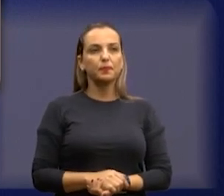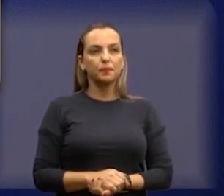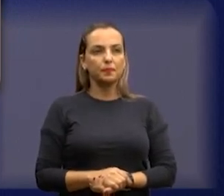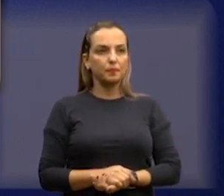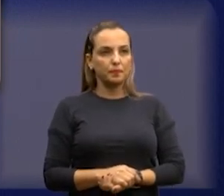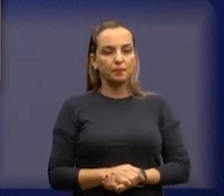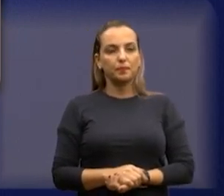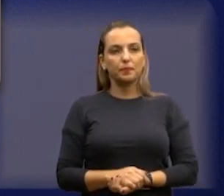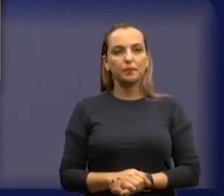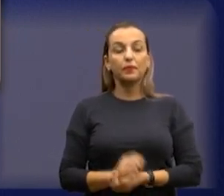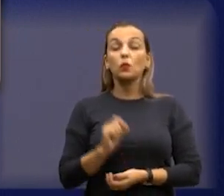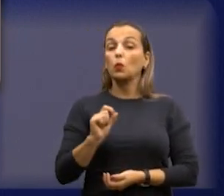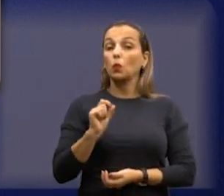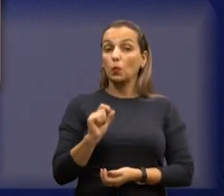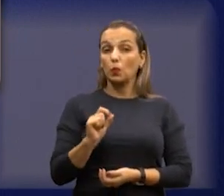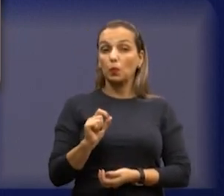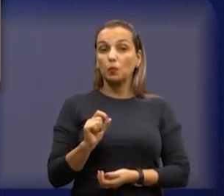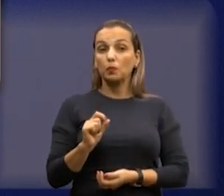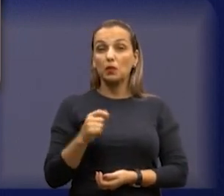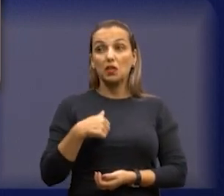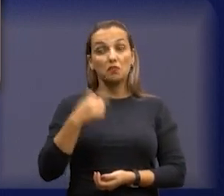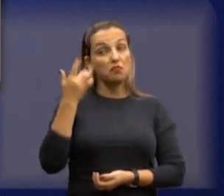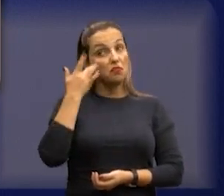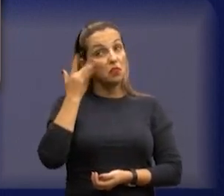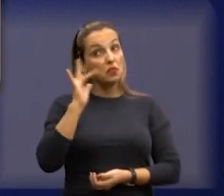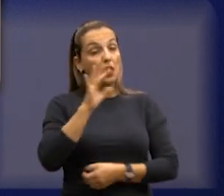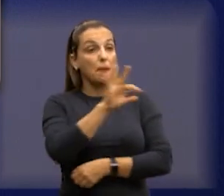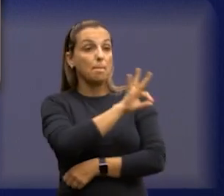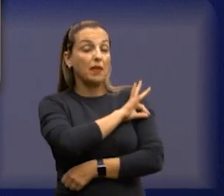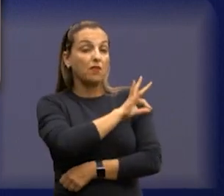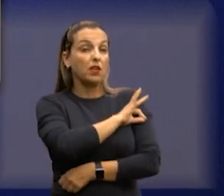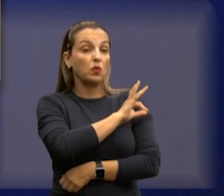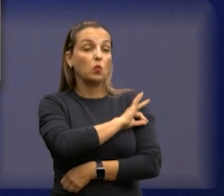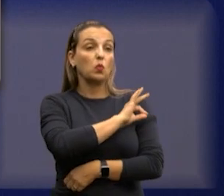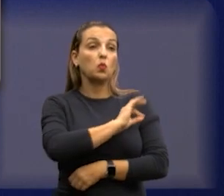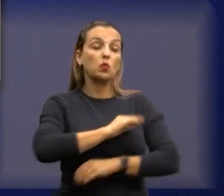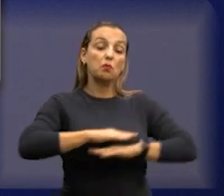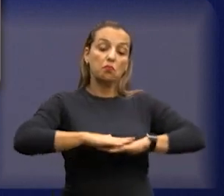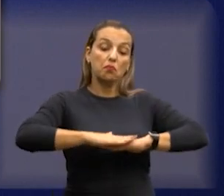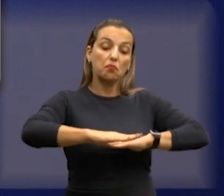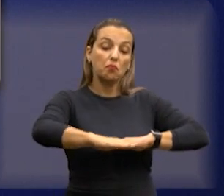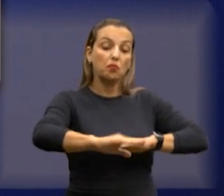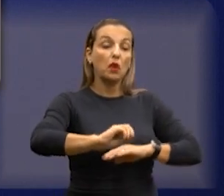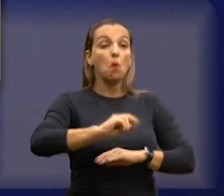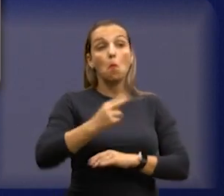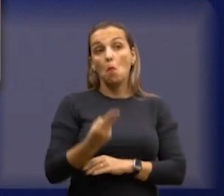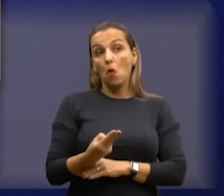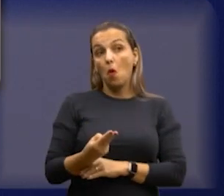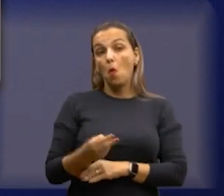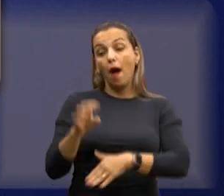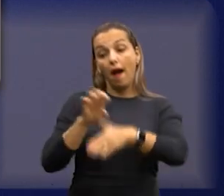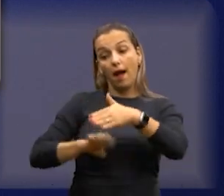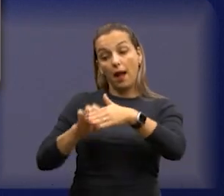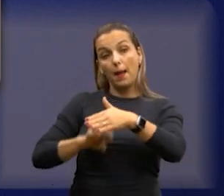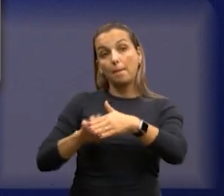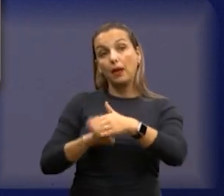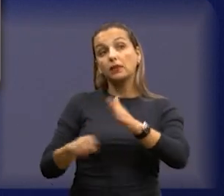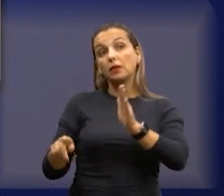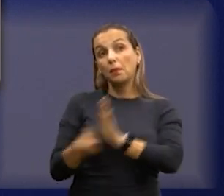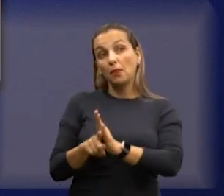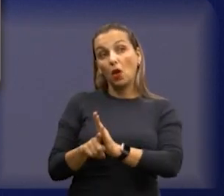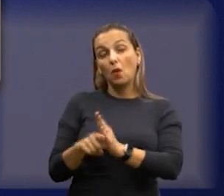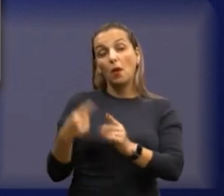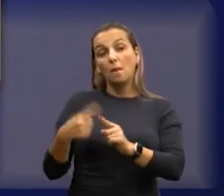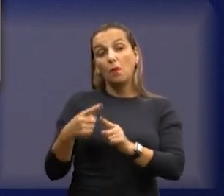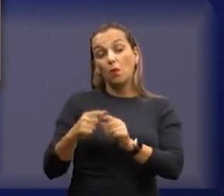sem o áudio, deve estar baixo ali, é o seguinte, eu não sei se foi a prefeitura que recapiou, ou se foi a empresa, porque nessa virada